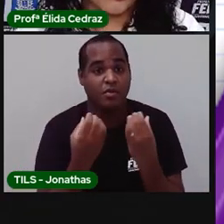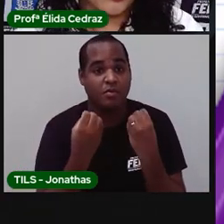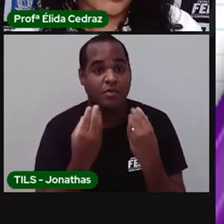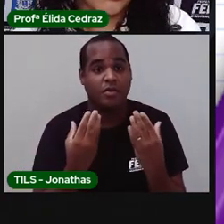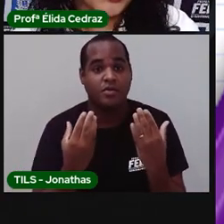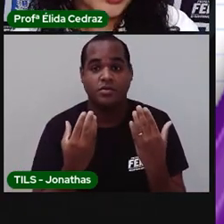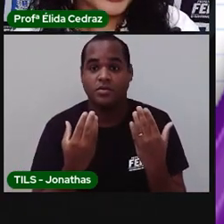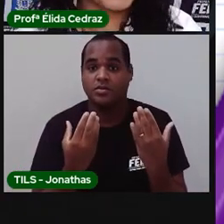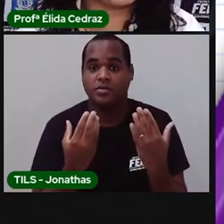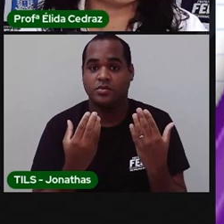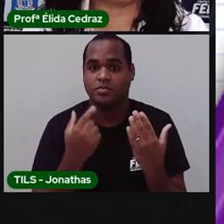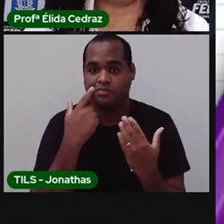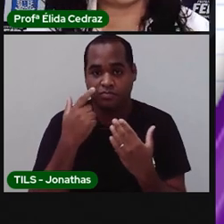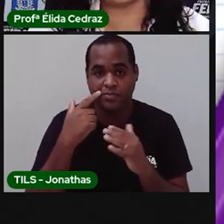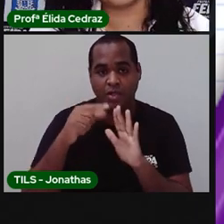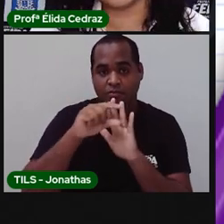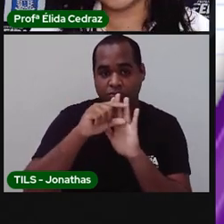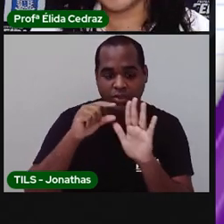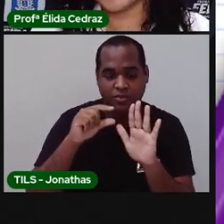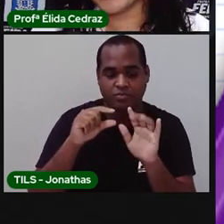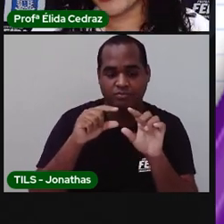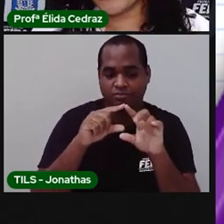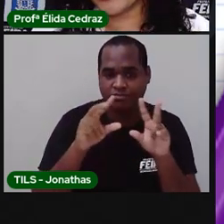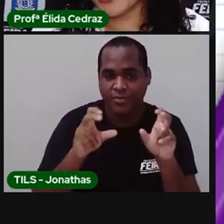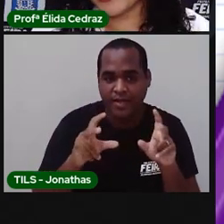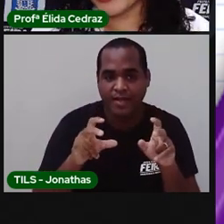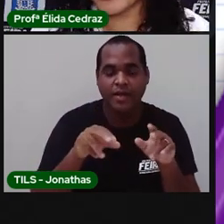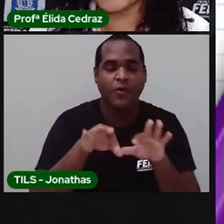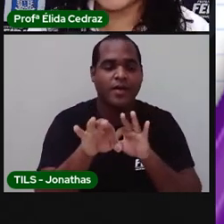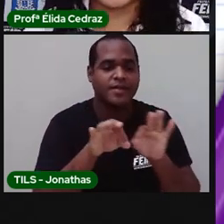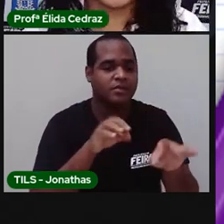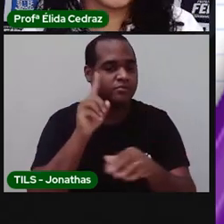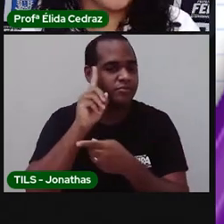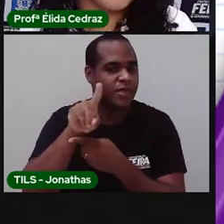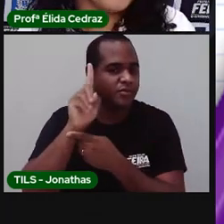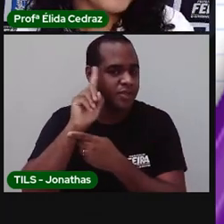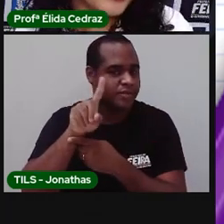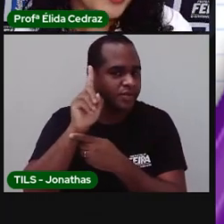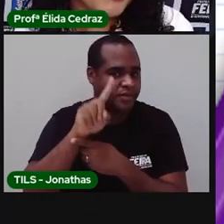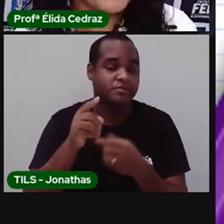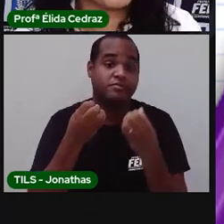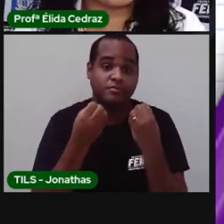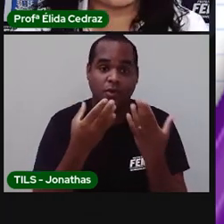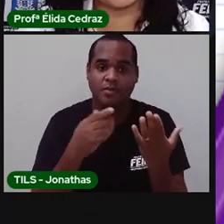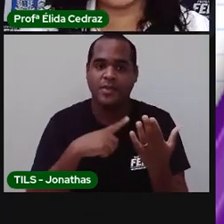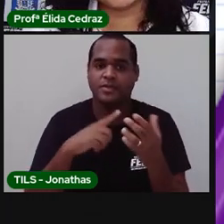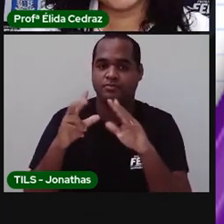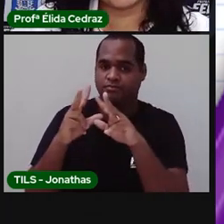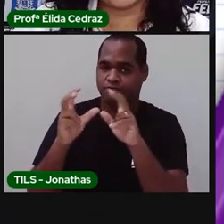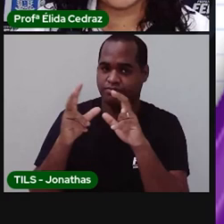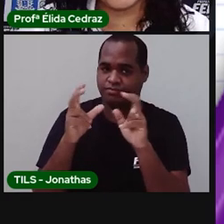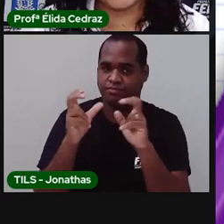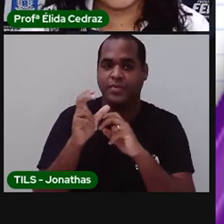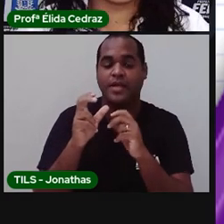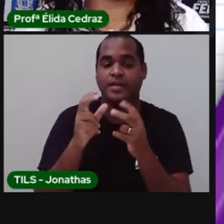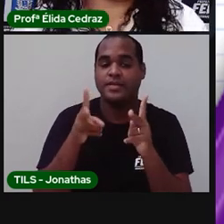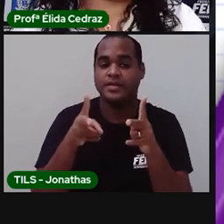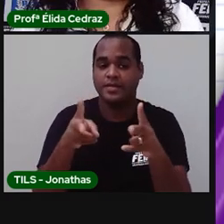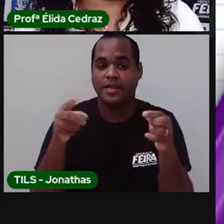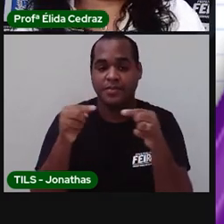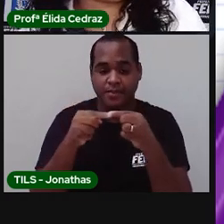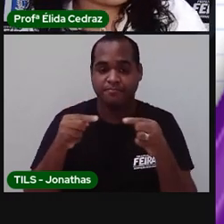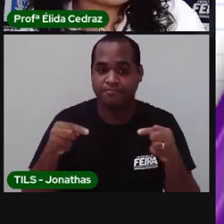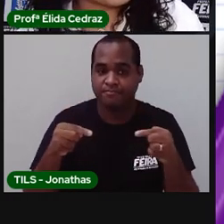um título que ajuda a gente a organizar o dia a dia. E como o tema ainda continua